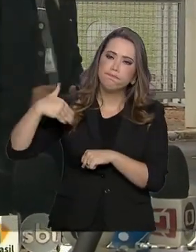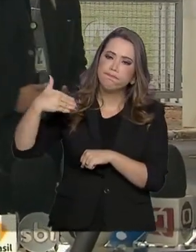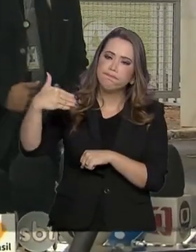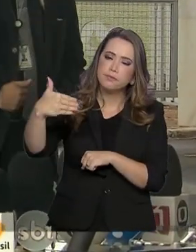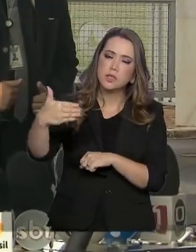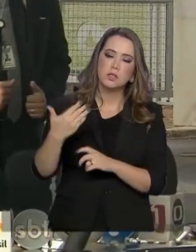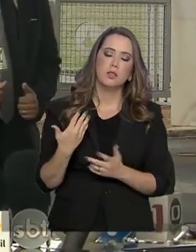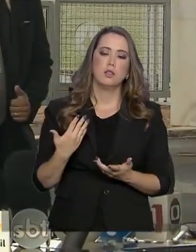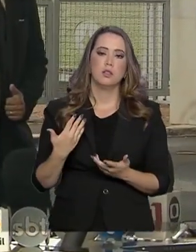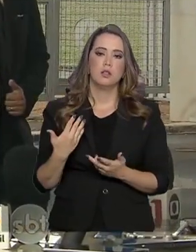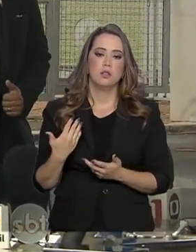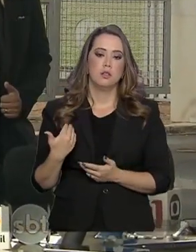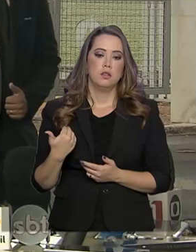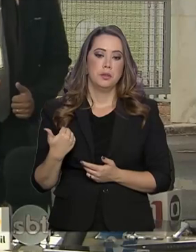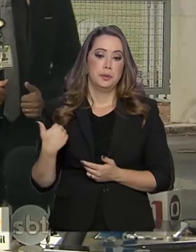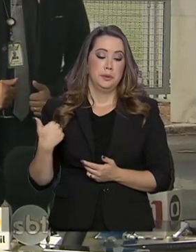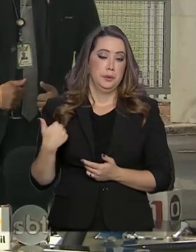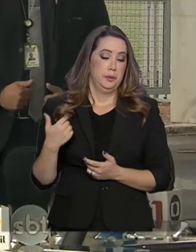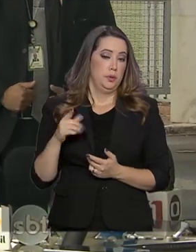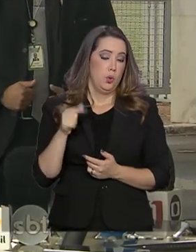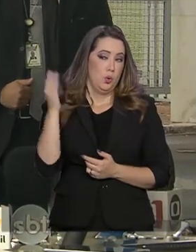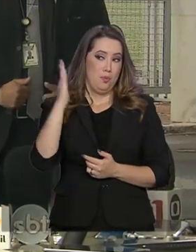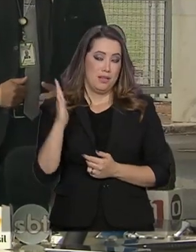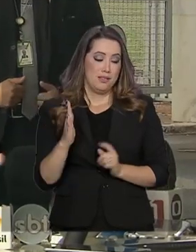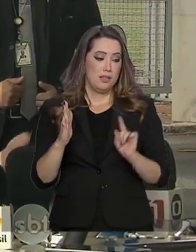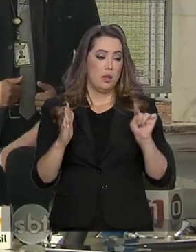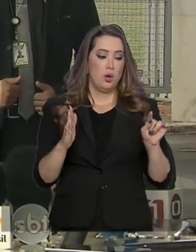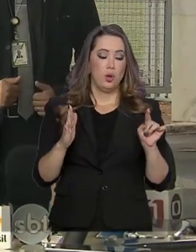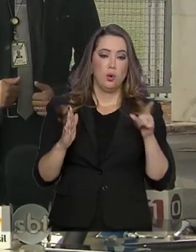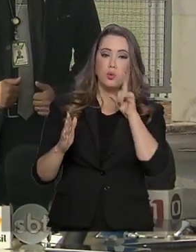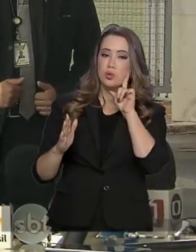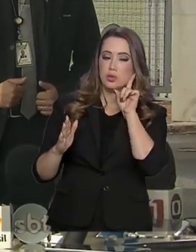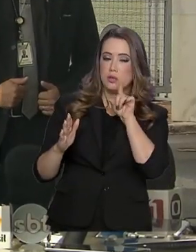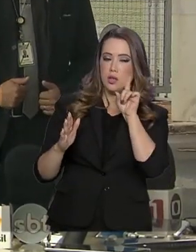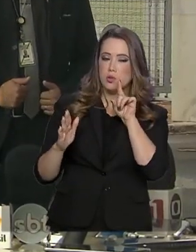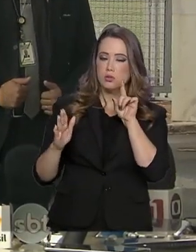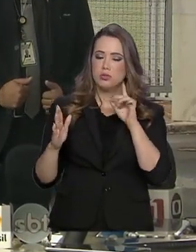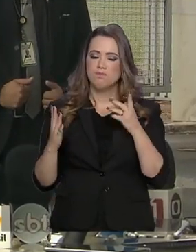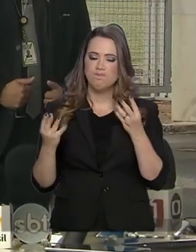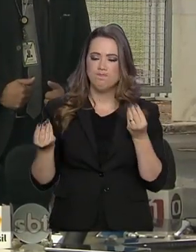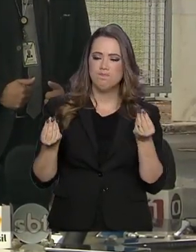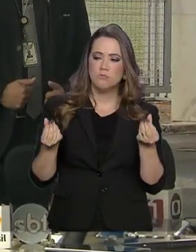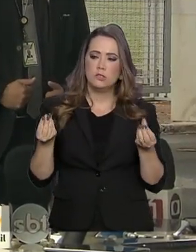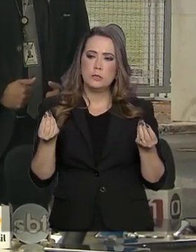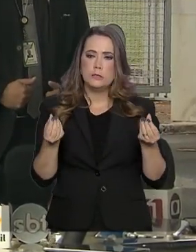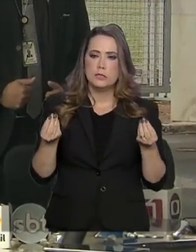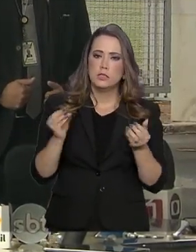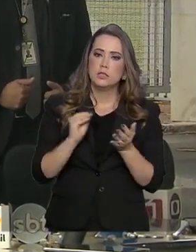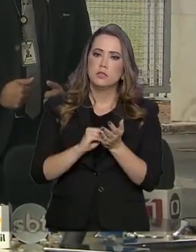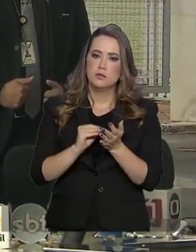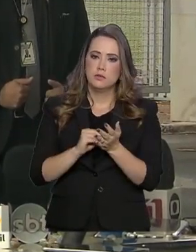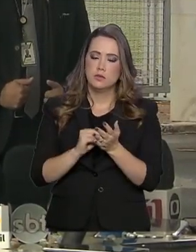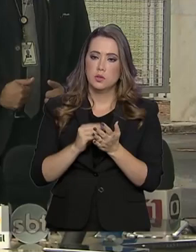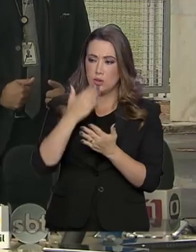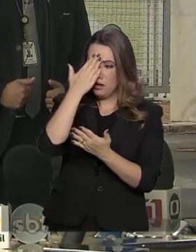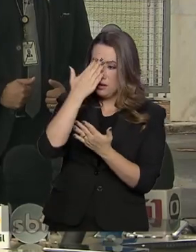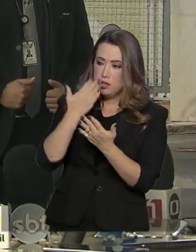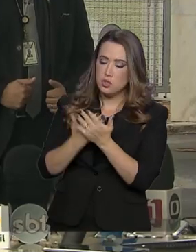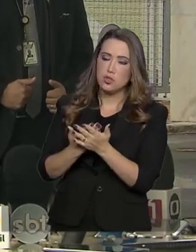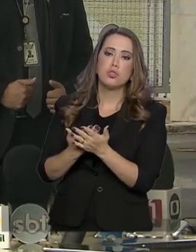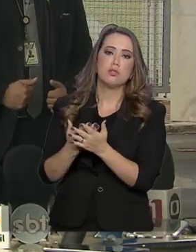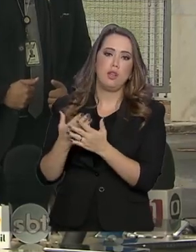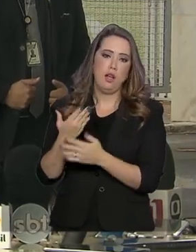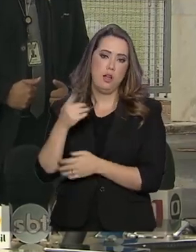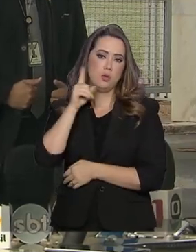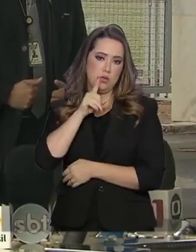décadas, de os governos brasileiros ter uma certa desconfiança do governo americano, essa desconfiança acabou e queremos